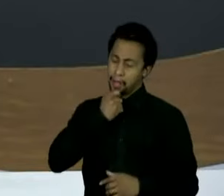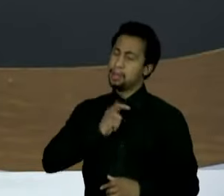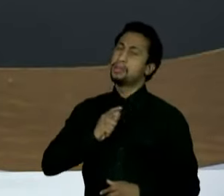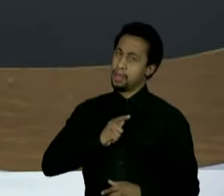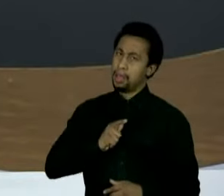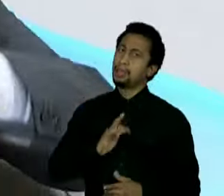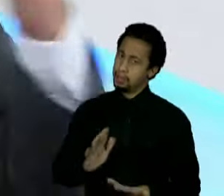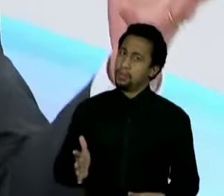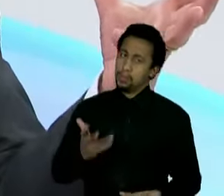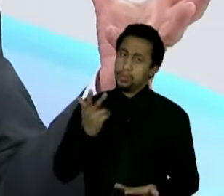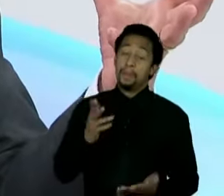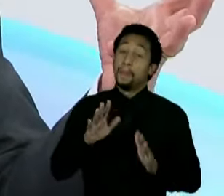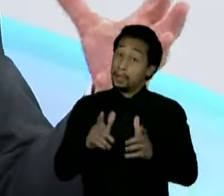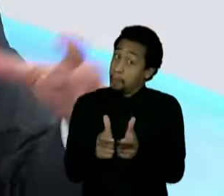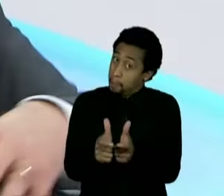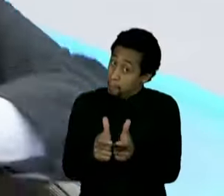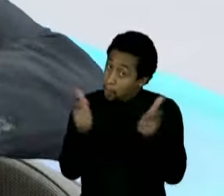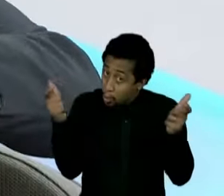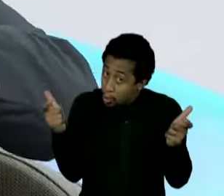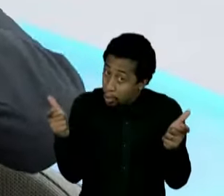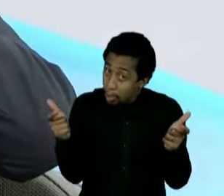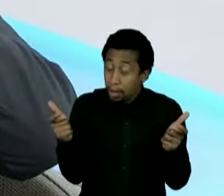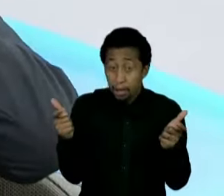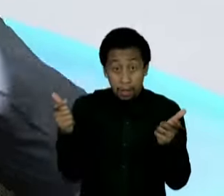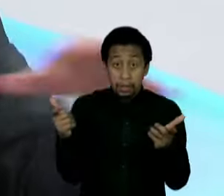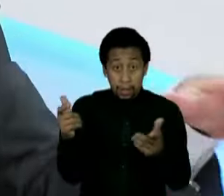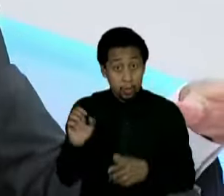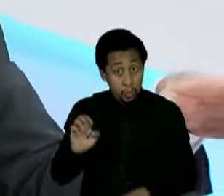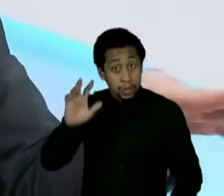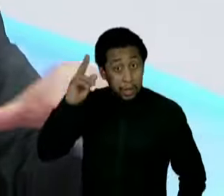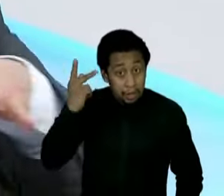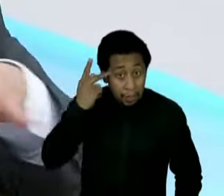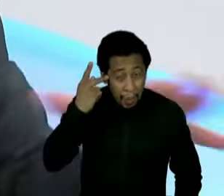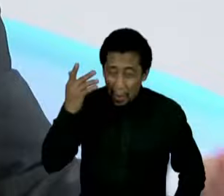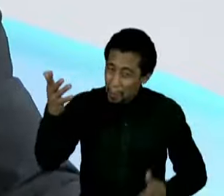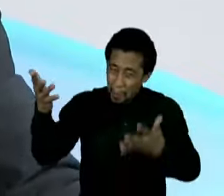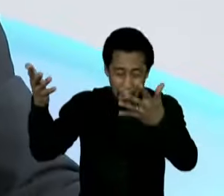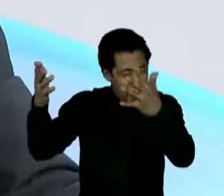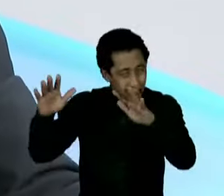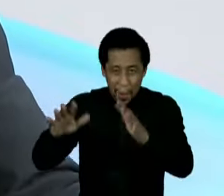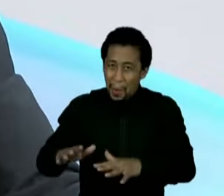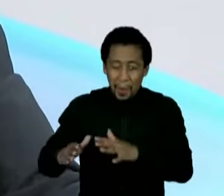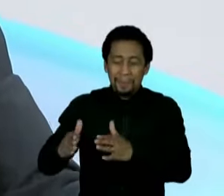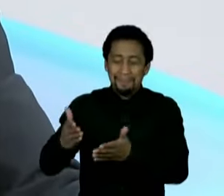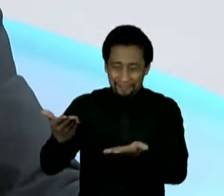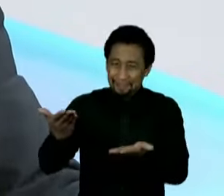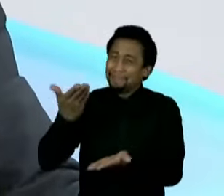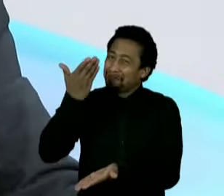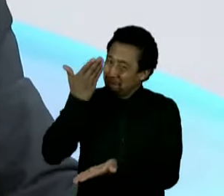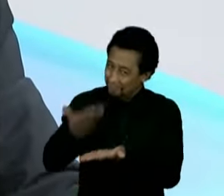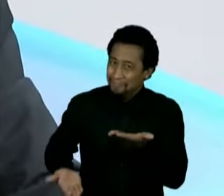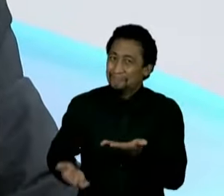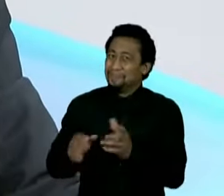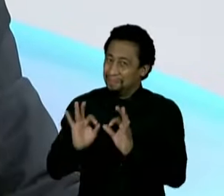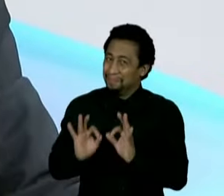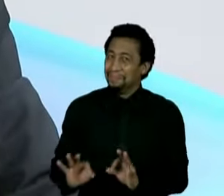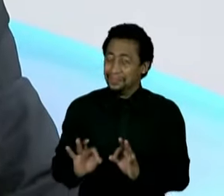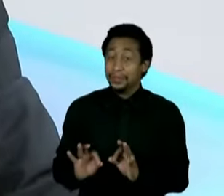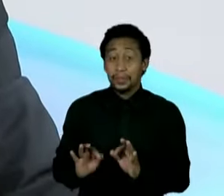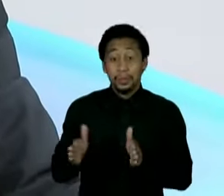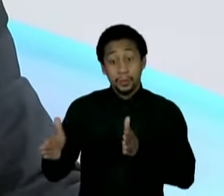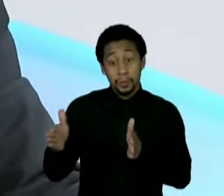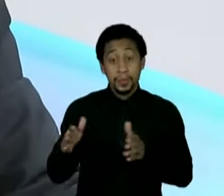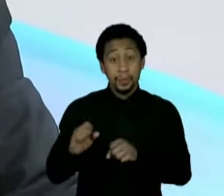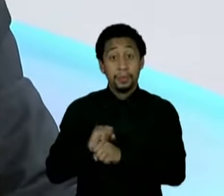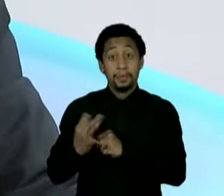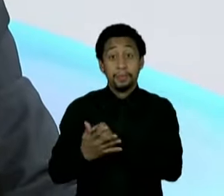sinceramente, na média, o estado de São Paulo só perdeu. Foi um desastre absoluto. E nós, dentro da pandemia,